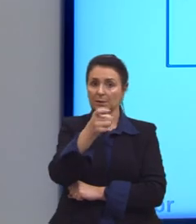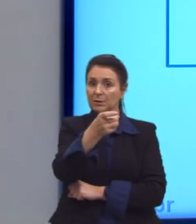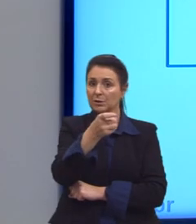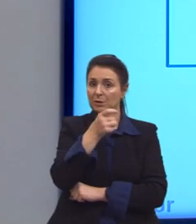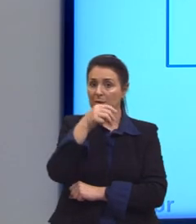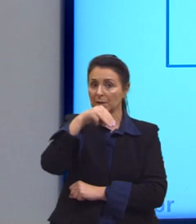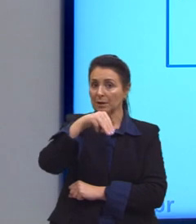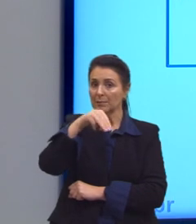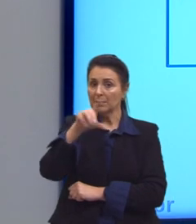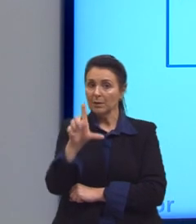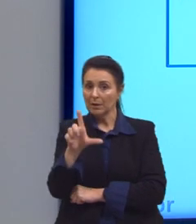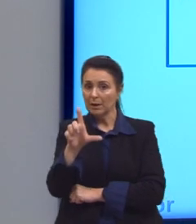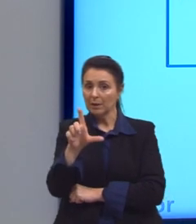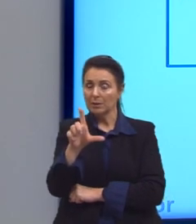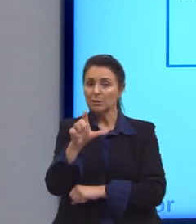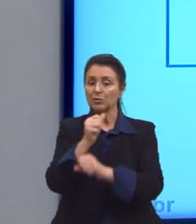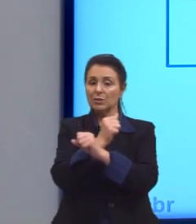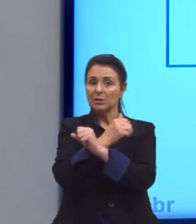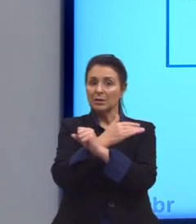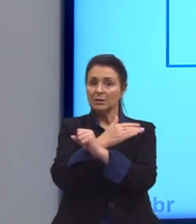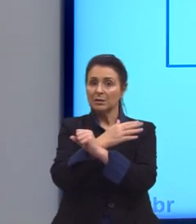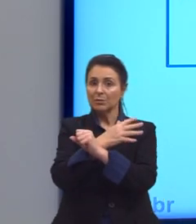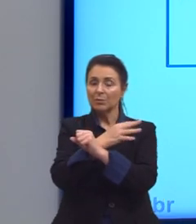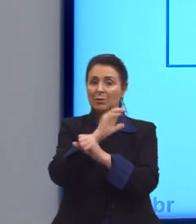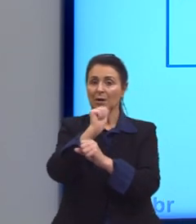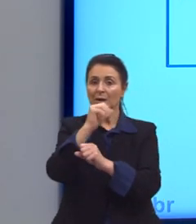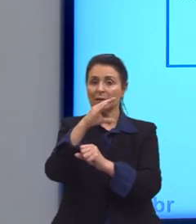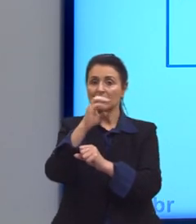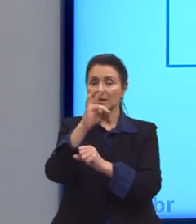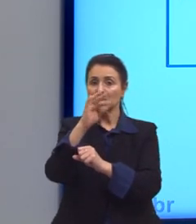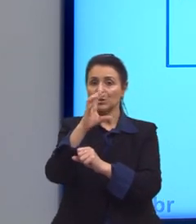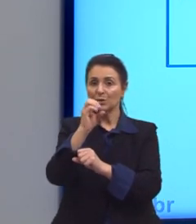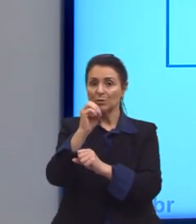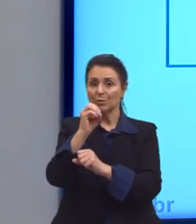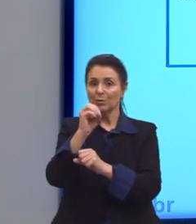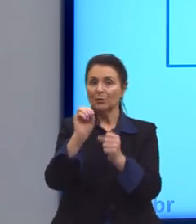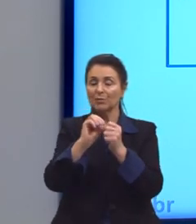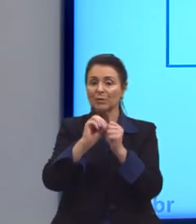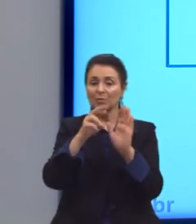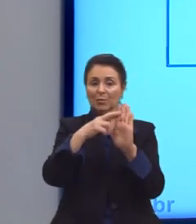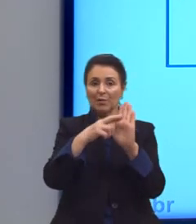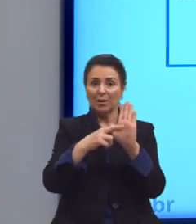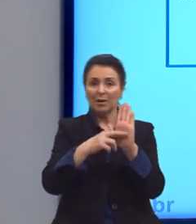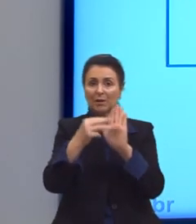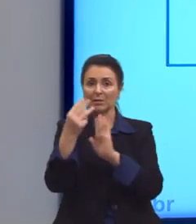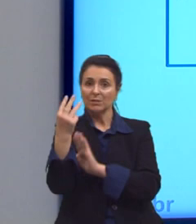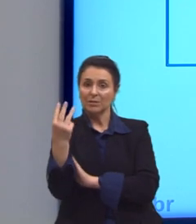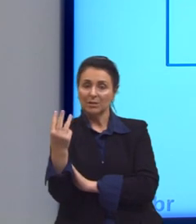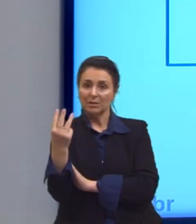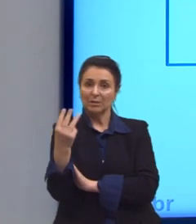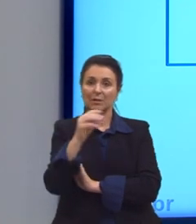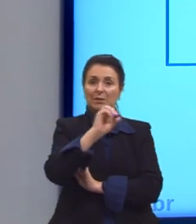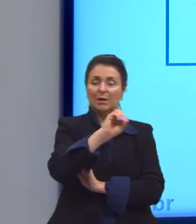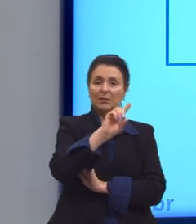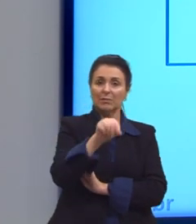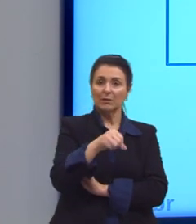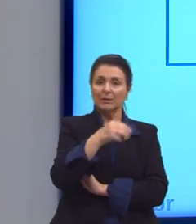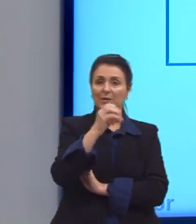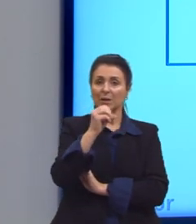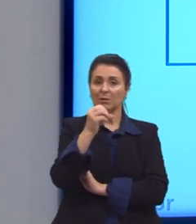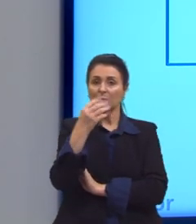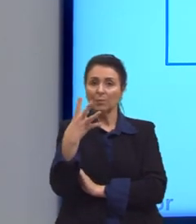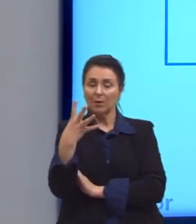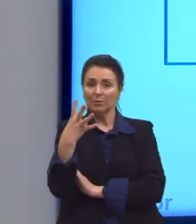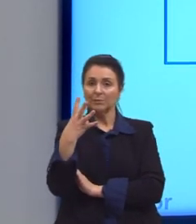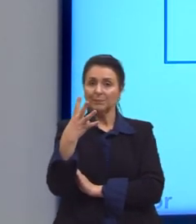ml de ácido acético, eu faço uma regra de 3, 0,04 ml de ácido,